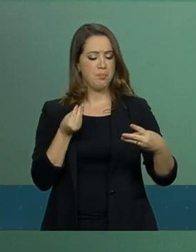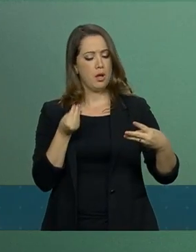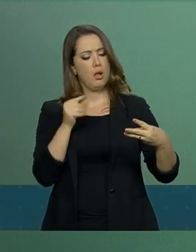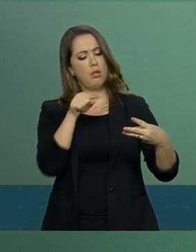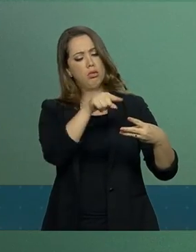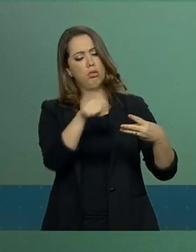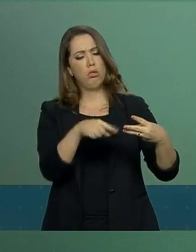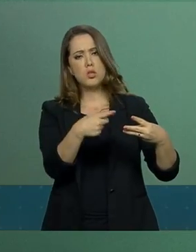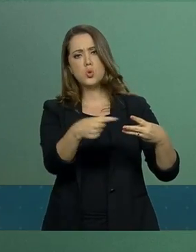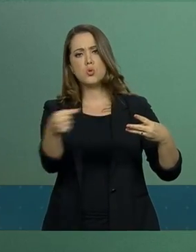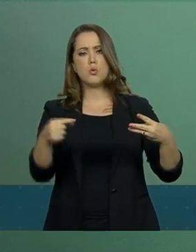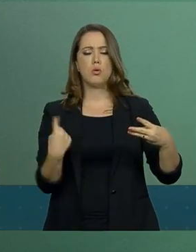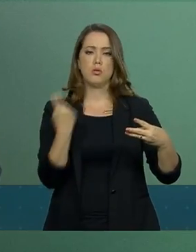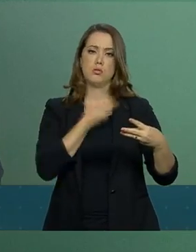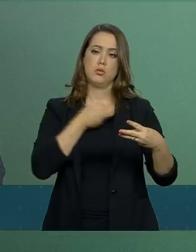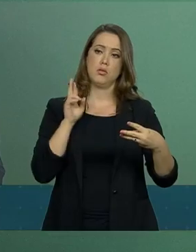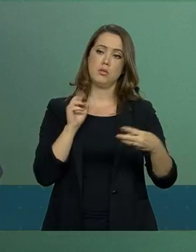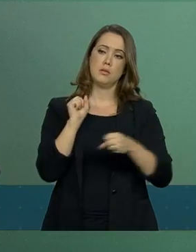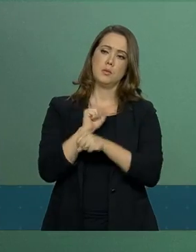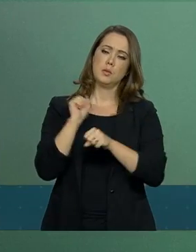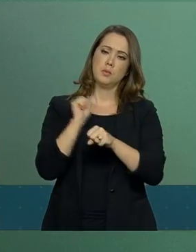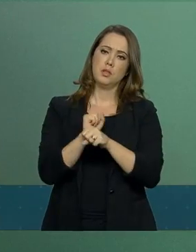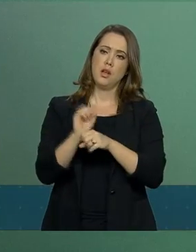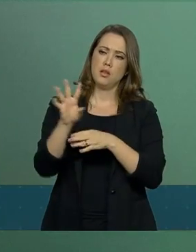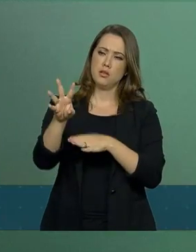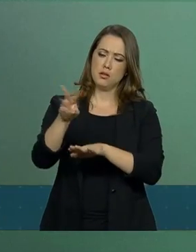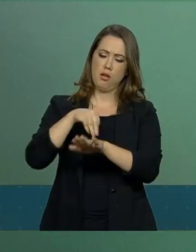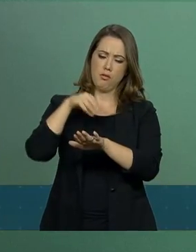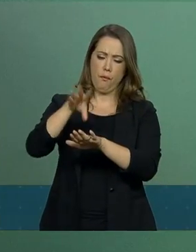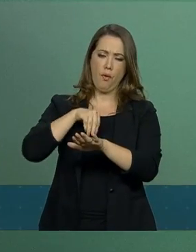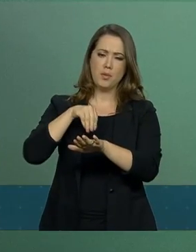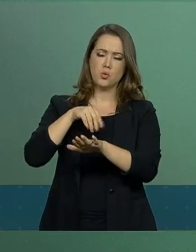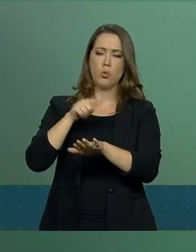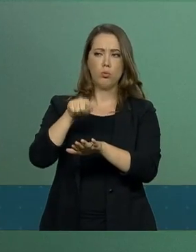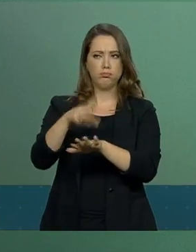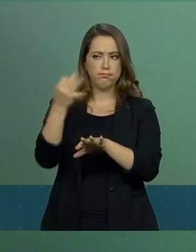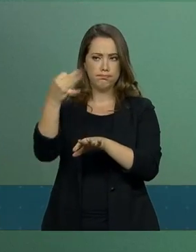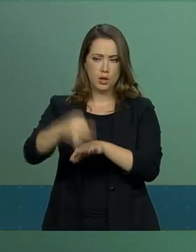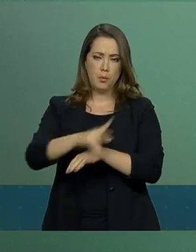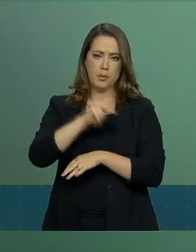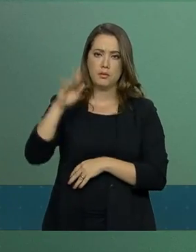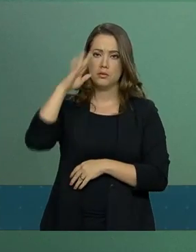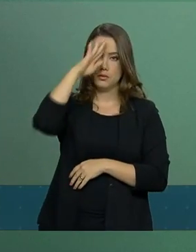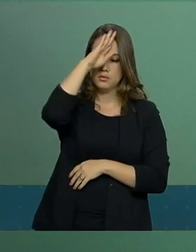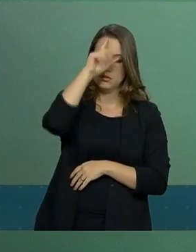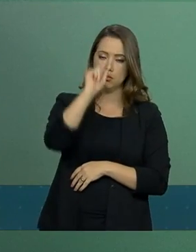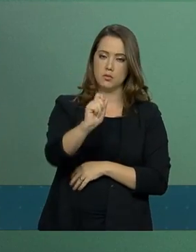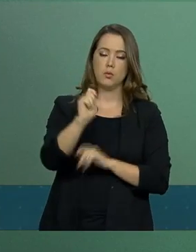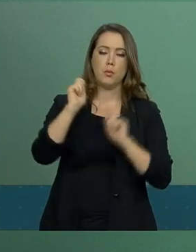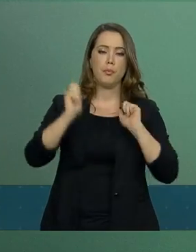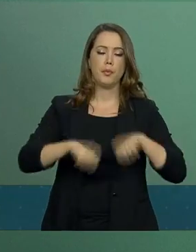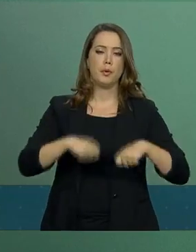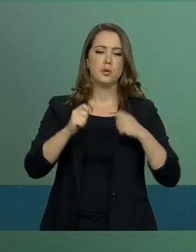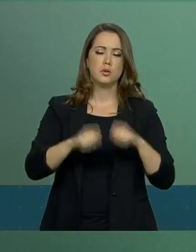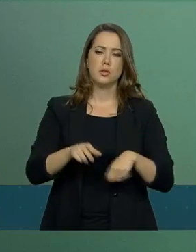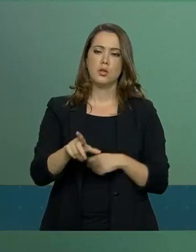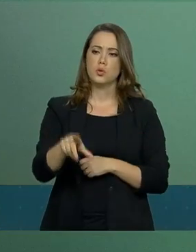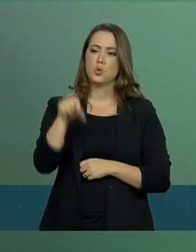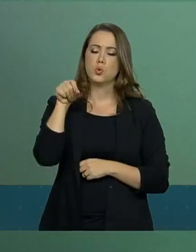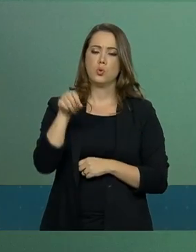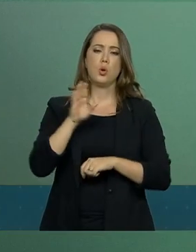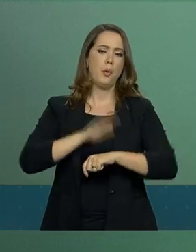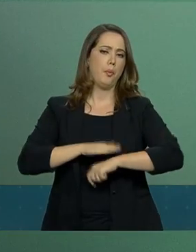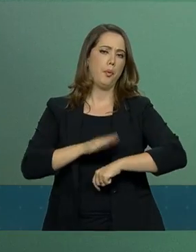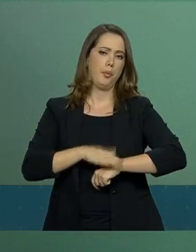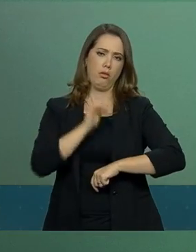estamos a aguardar essa informação oficial para que o presidente possa, então, deliberar e decidir